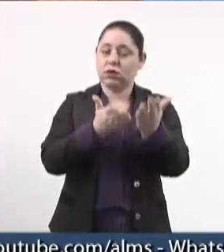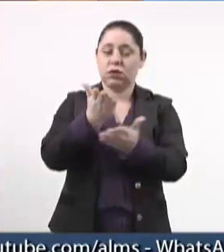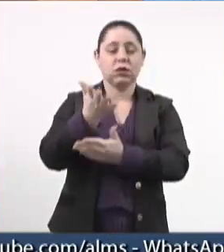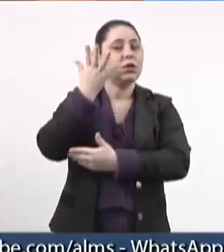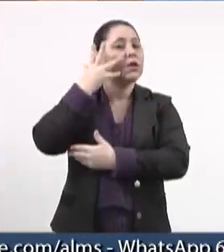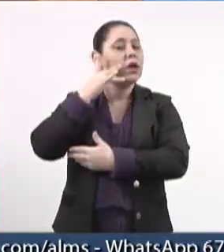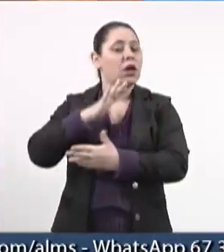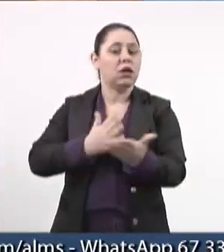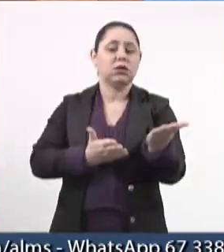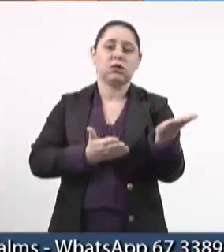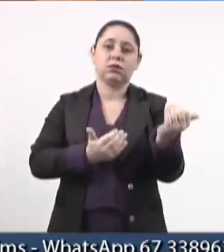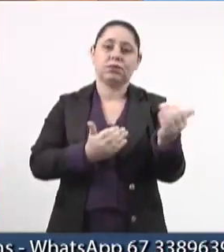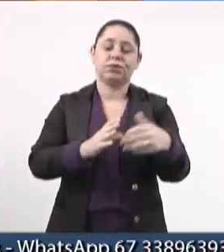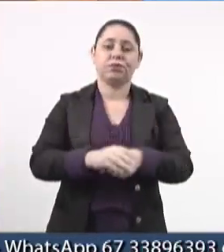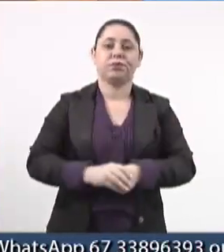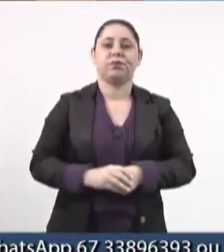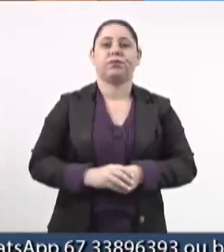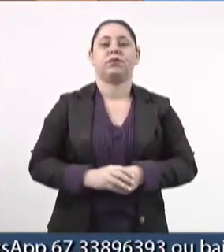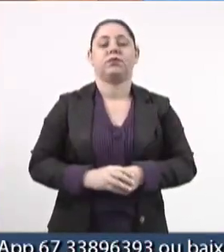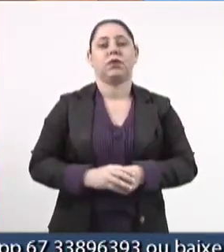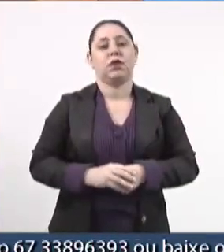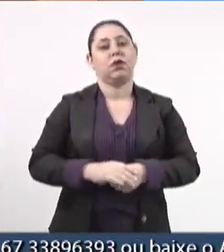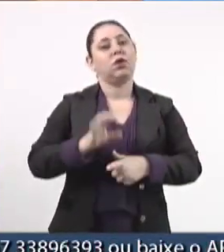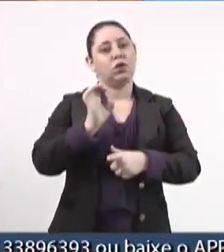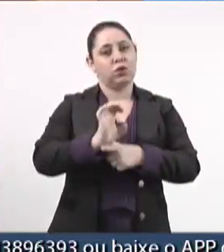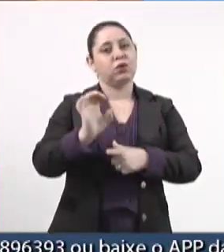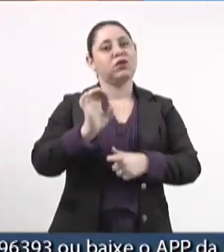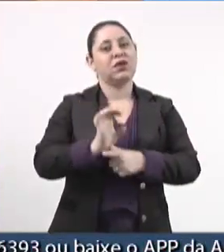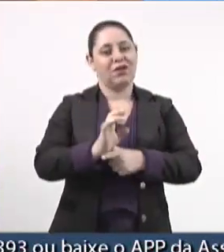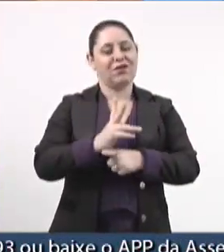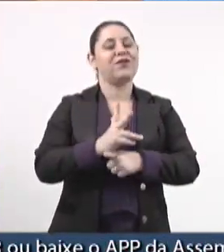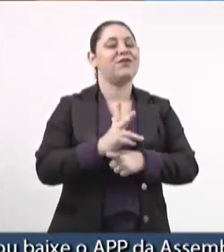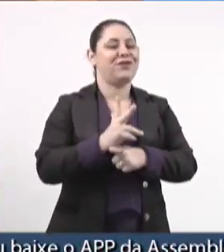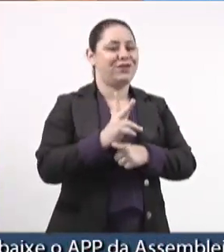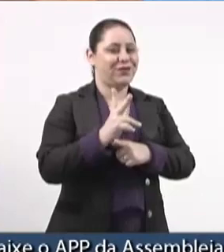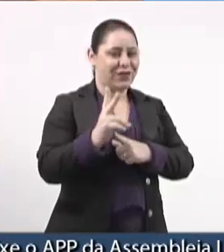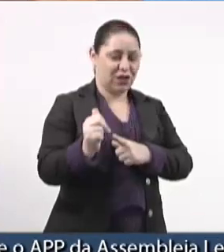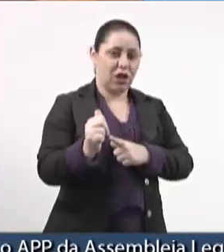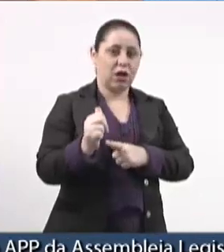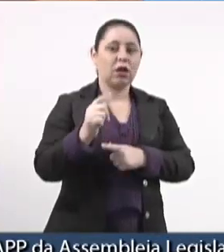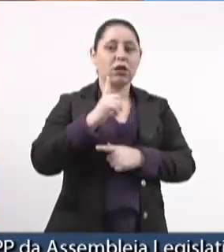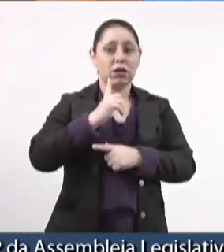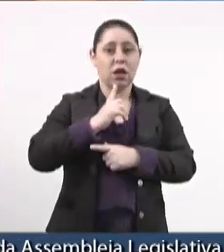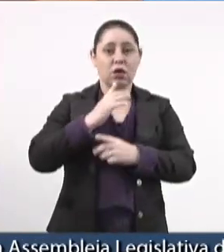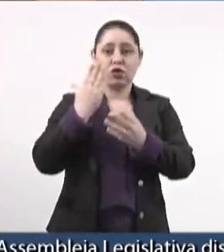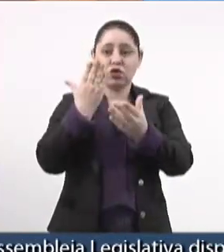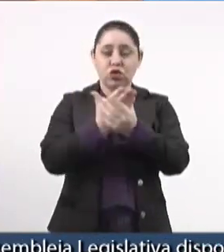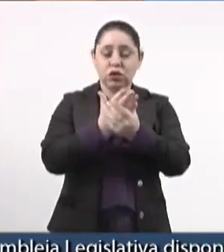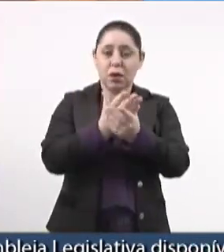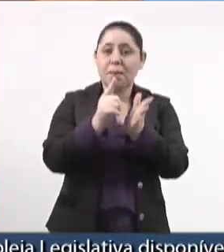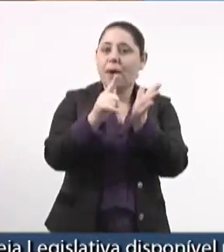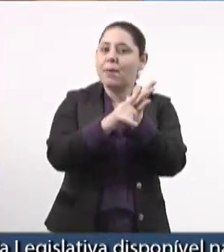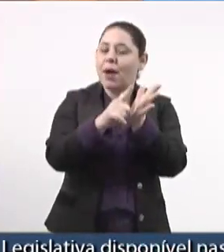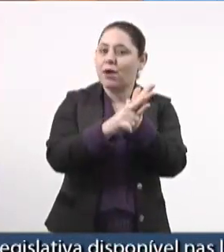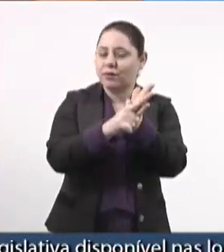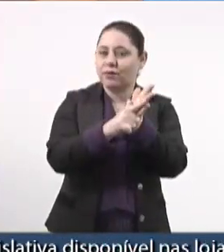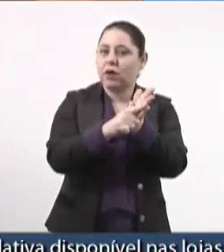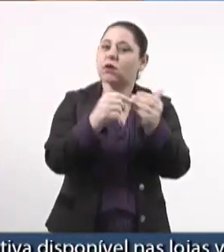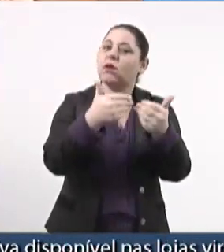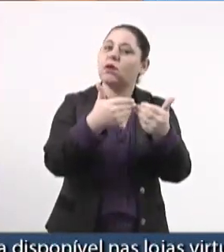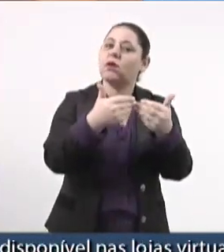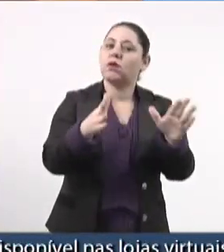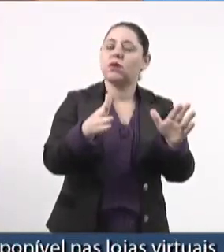adolescentes. E o Estado teve êxito, conseguiu uma liminar para que este IMOL